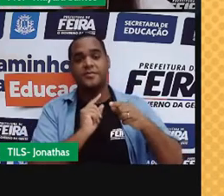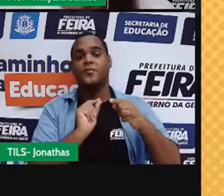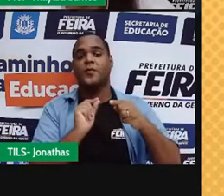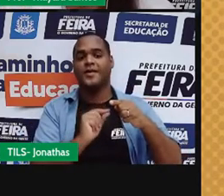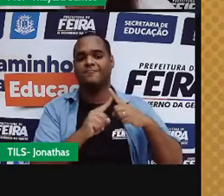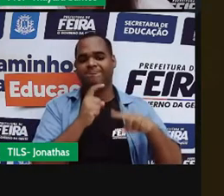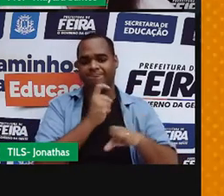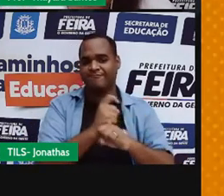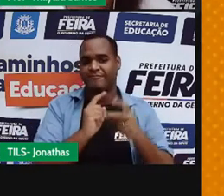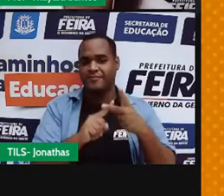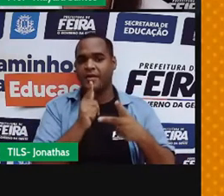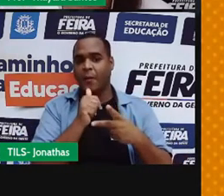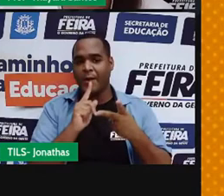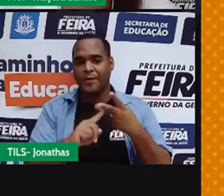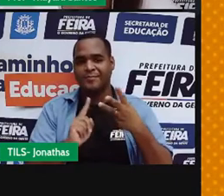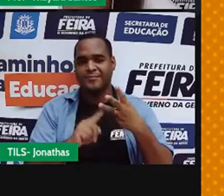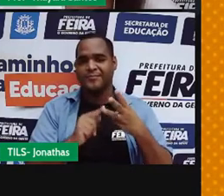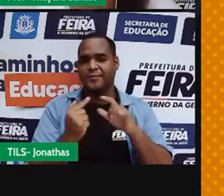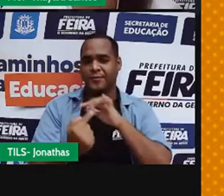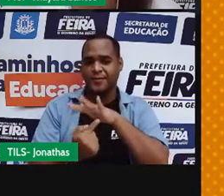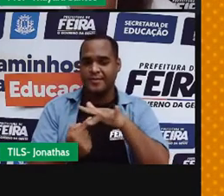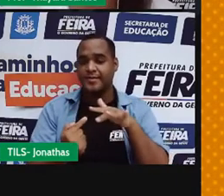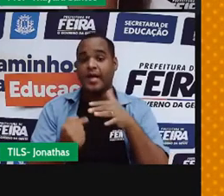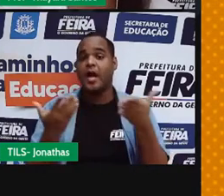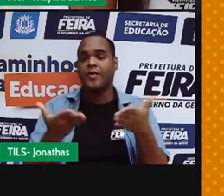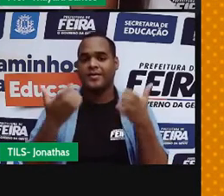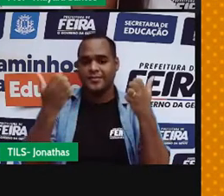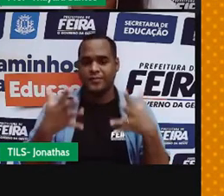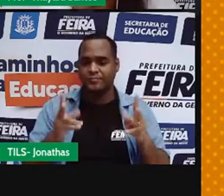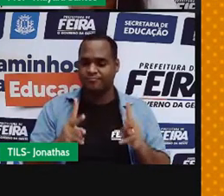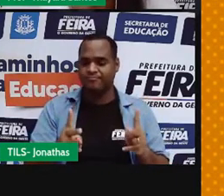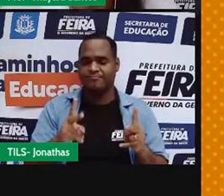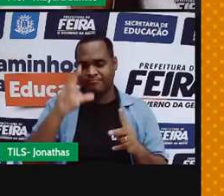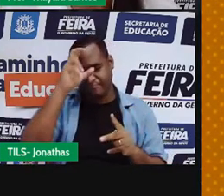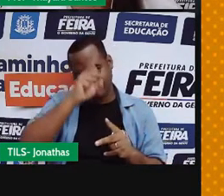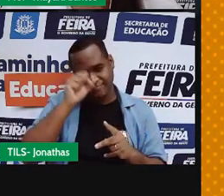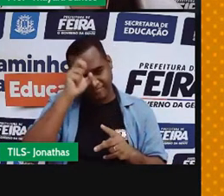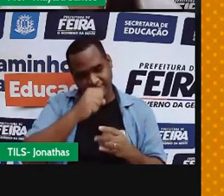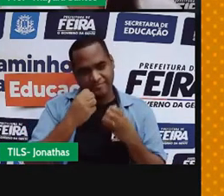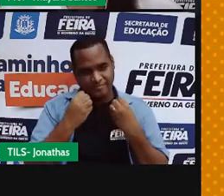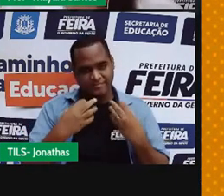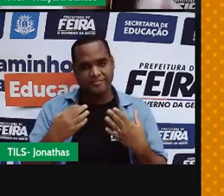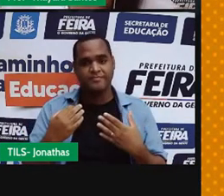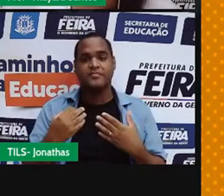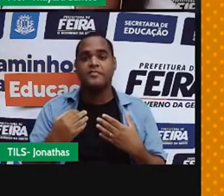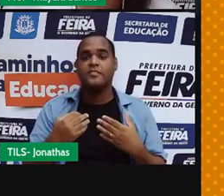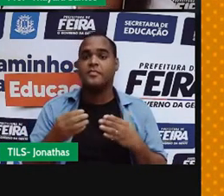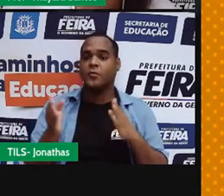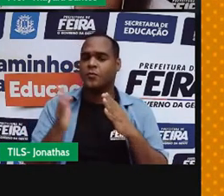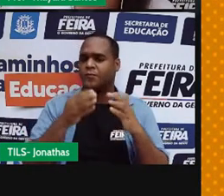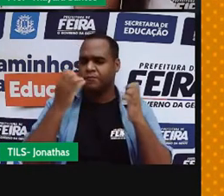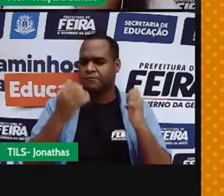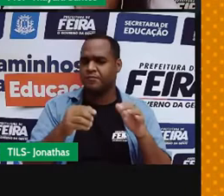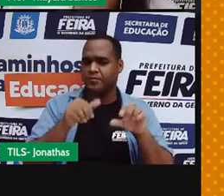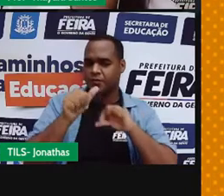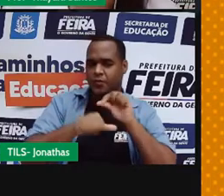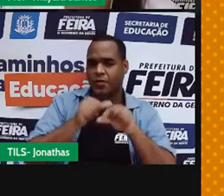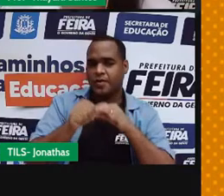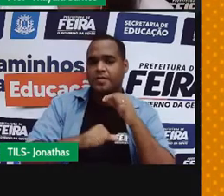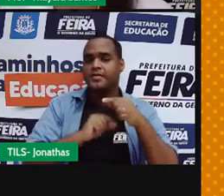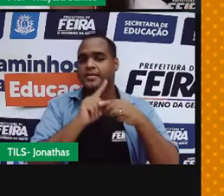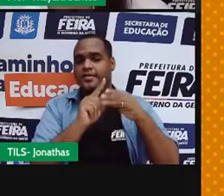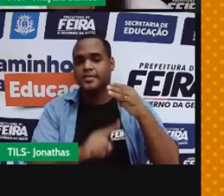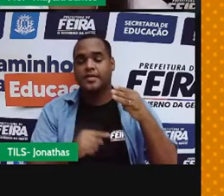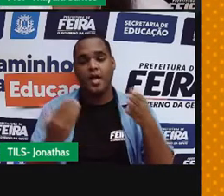o FET colorado. E agora a gente vai continuar os nossos estudos por aqui. Então antes a gente falou sobre os estados da matéria,